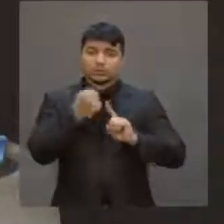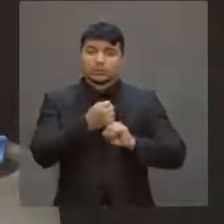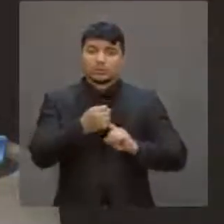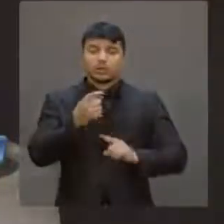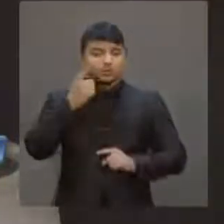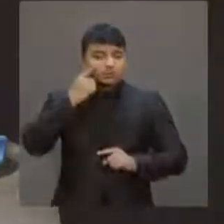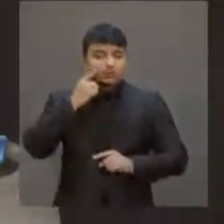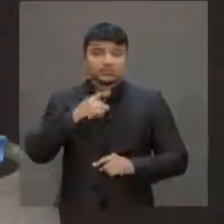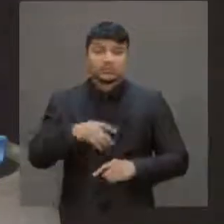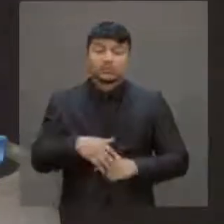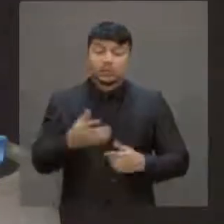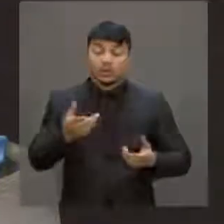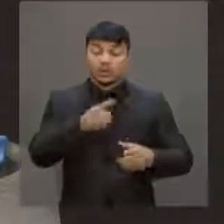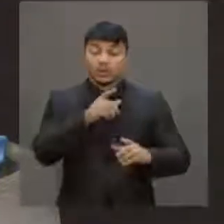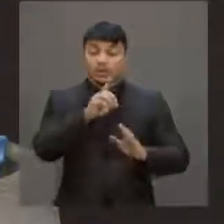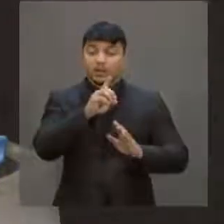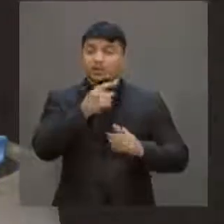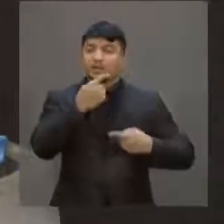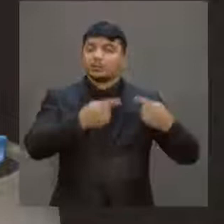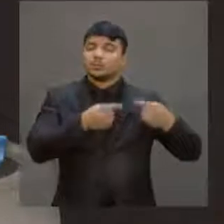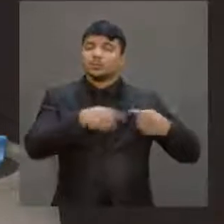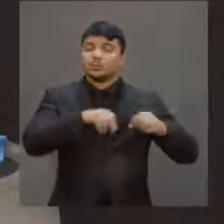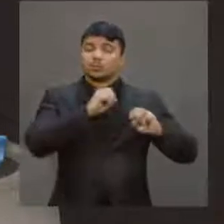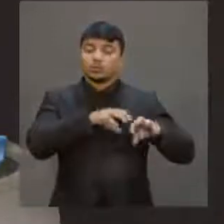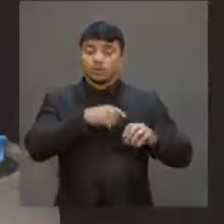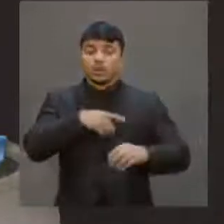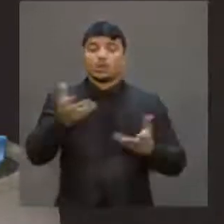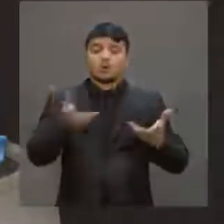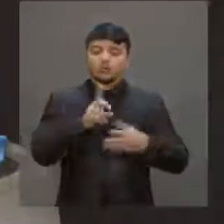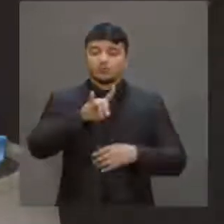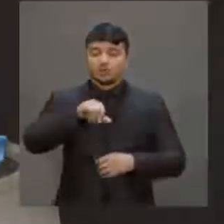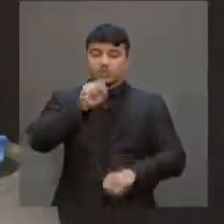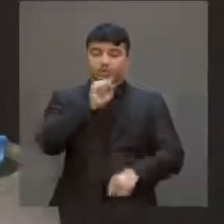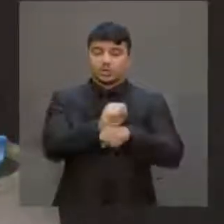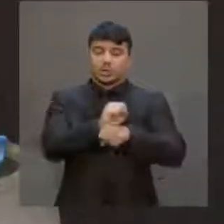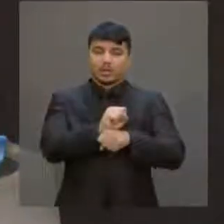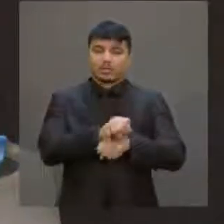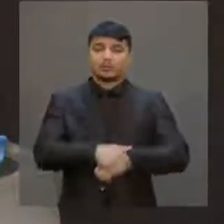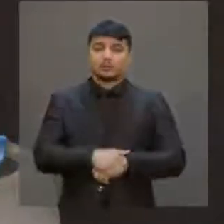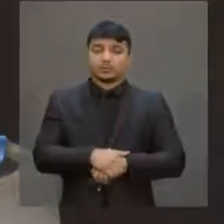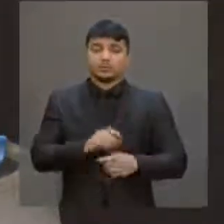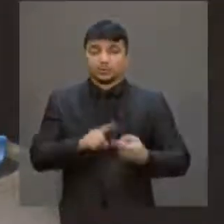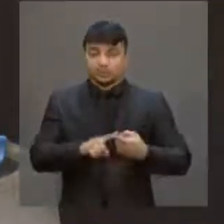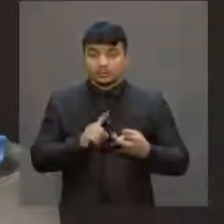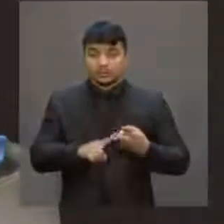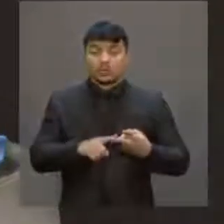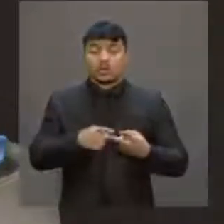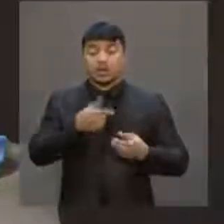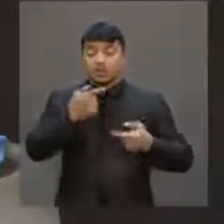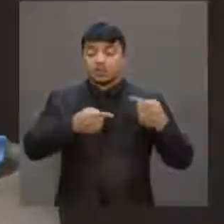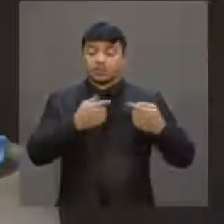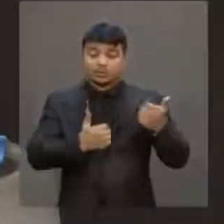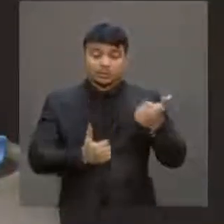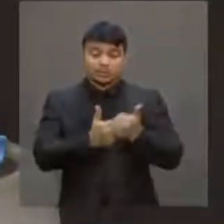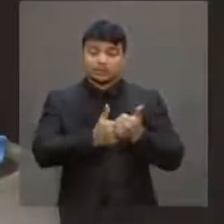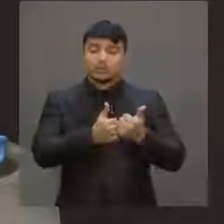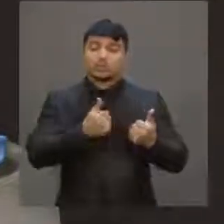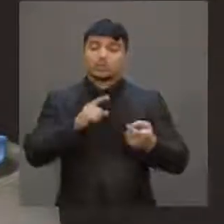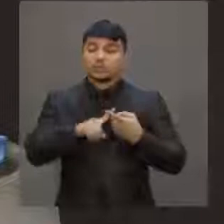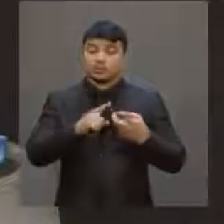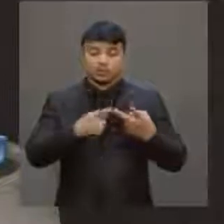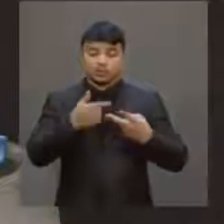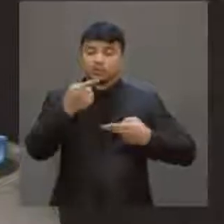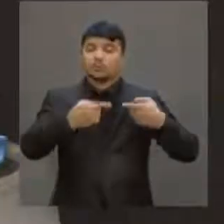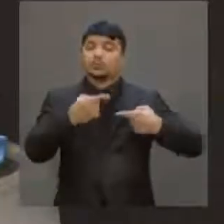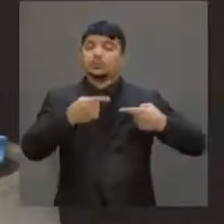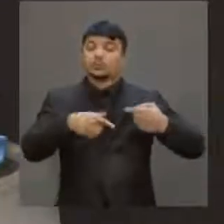Política de educação, inclusive hoje é o dia de paralisação nacional em defesa da educação, a política de saúde, a política de assistência. Agora, a política de trabalho e